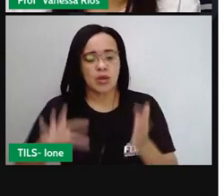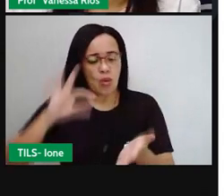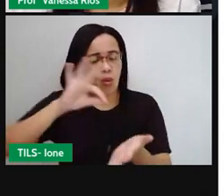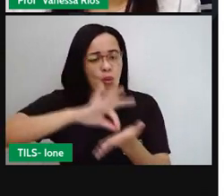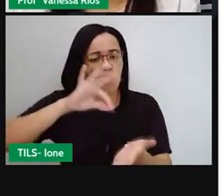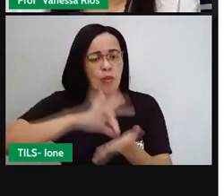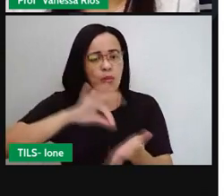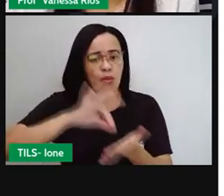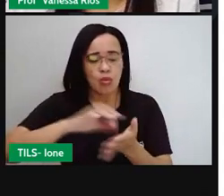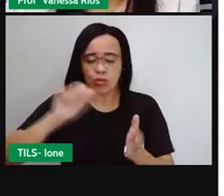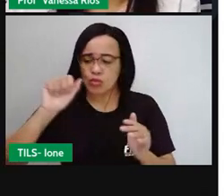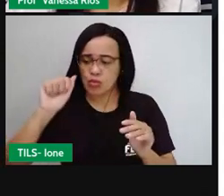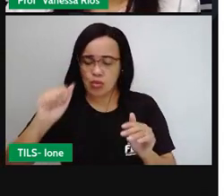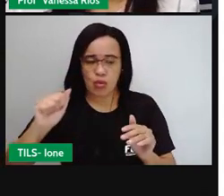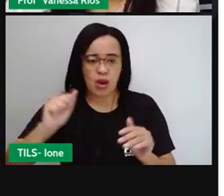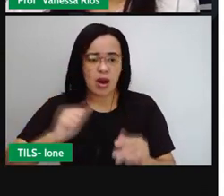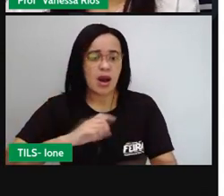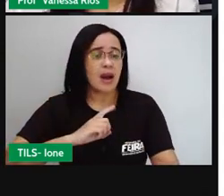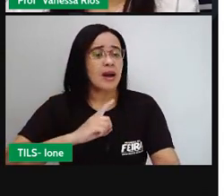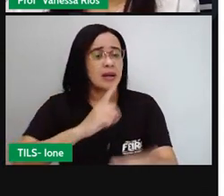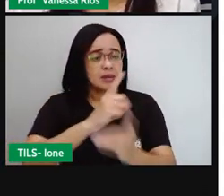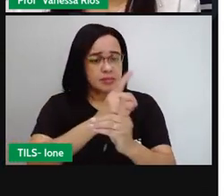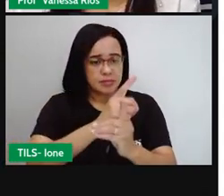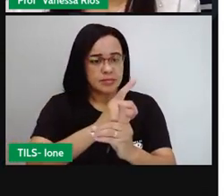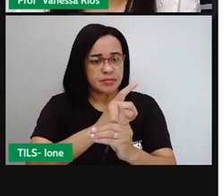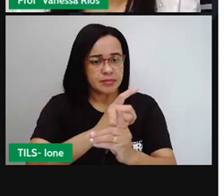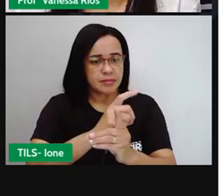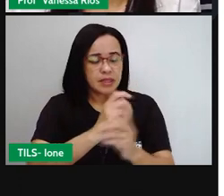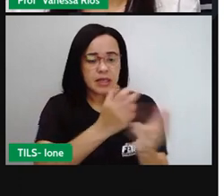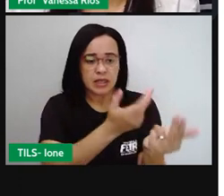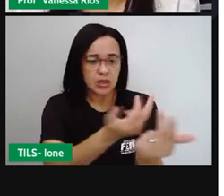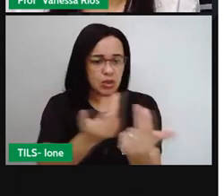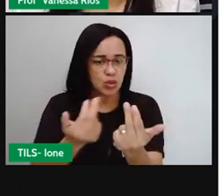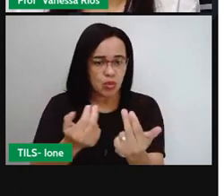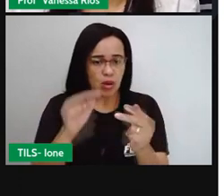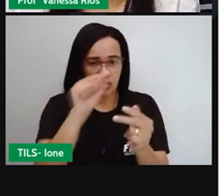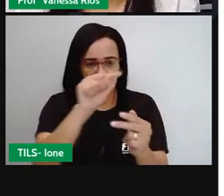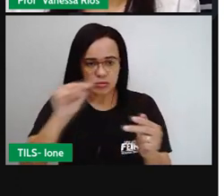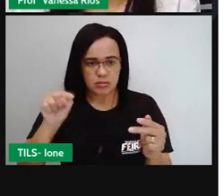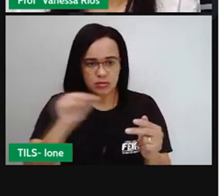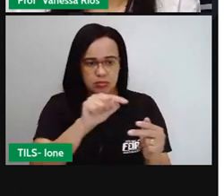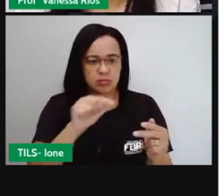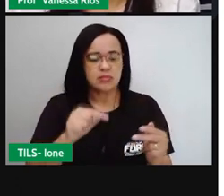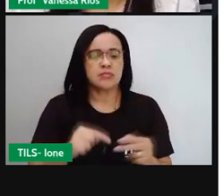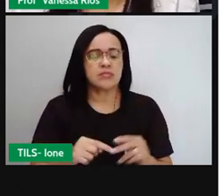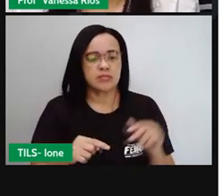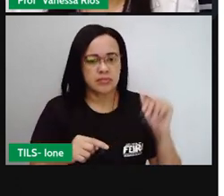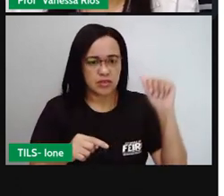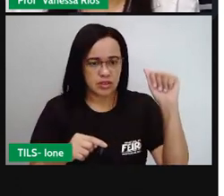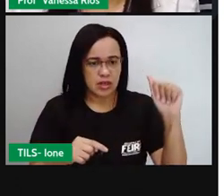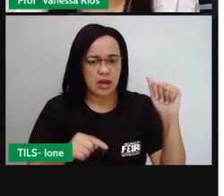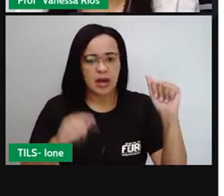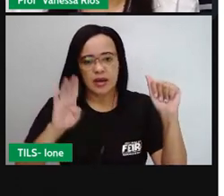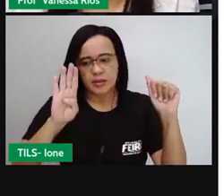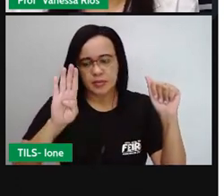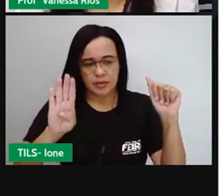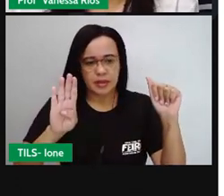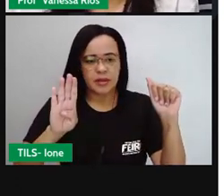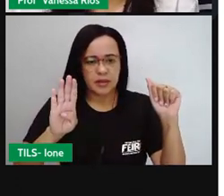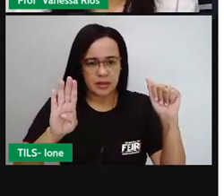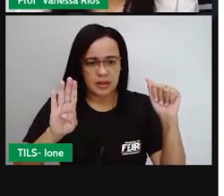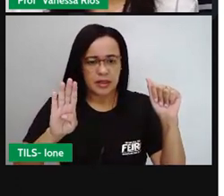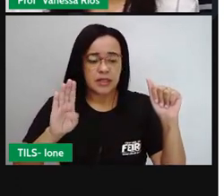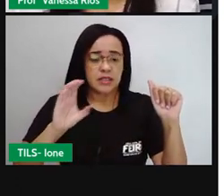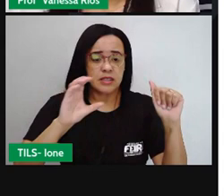encontro, né, em comum dessas semirretas. A semirreta de A a B e também a semirreta